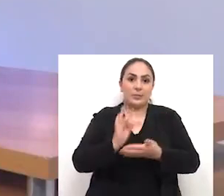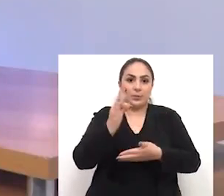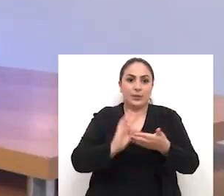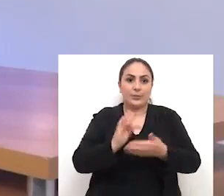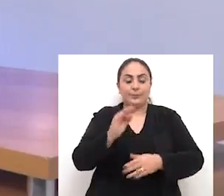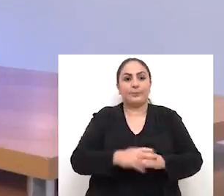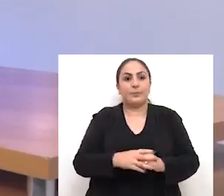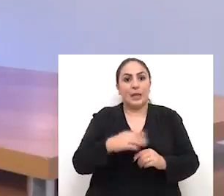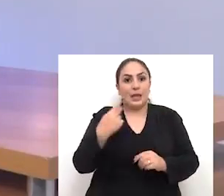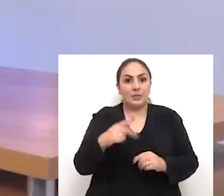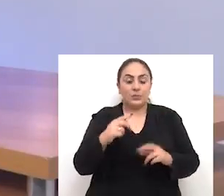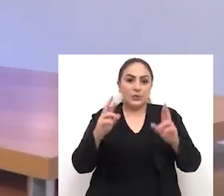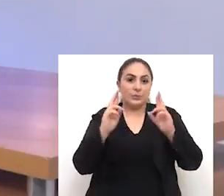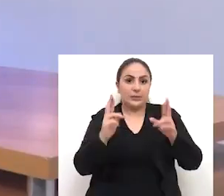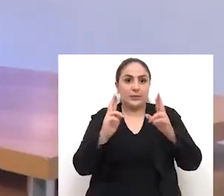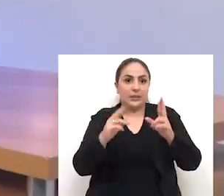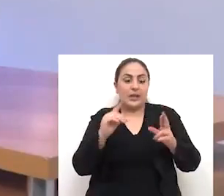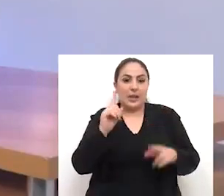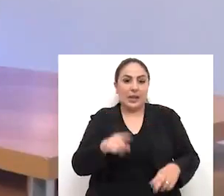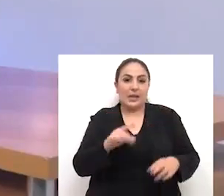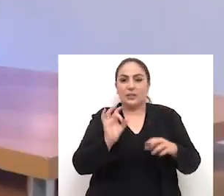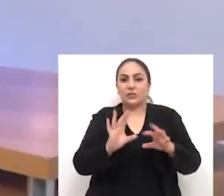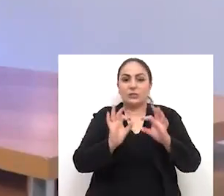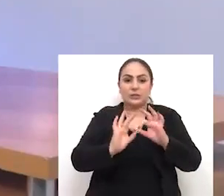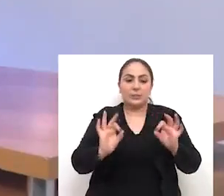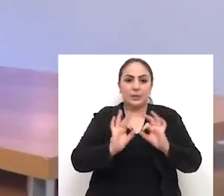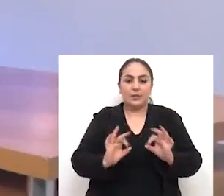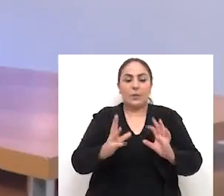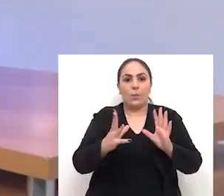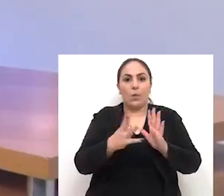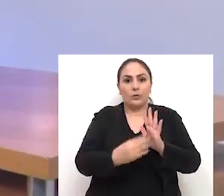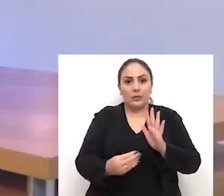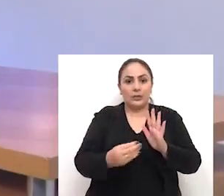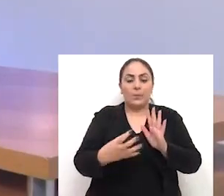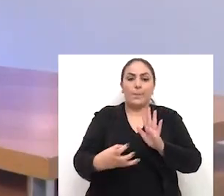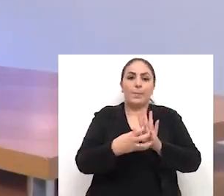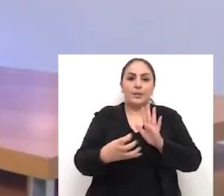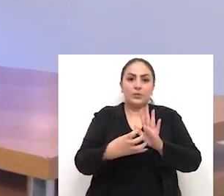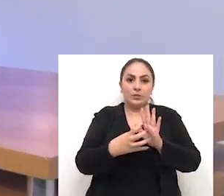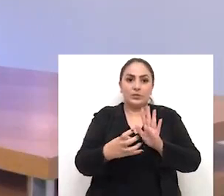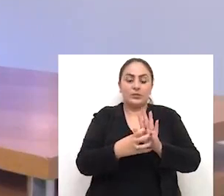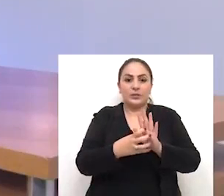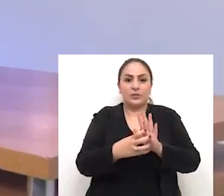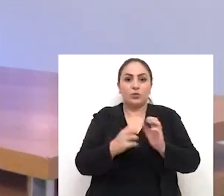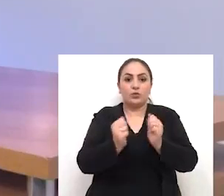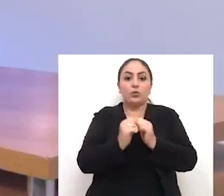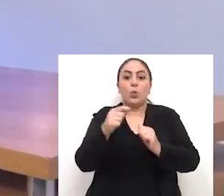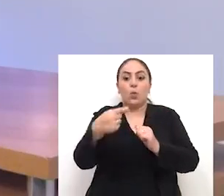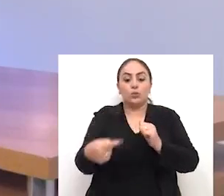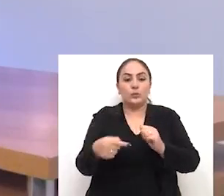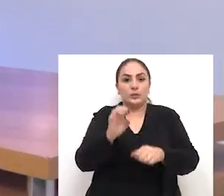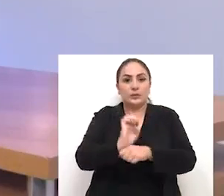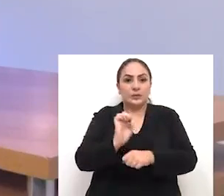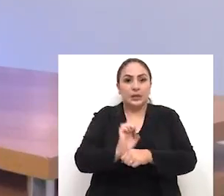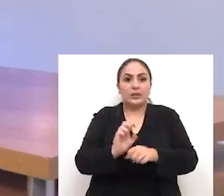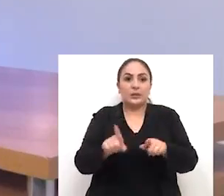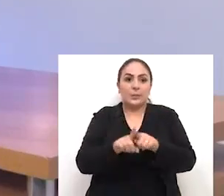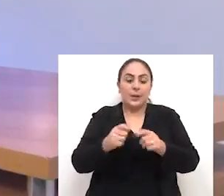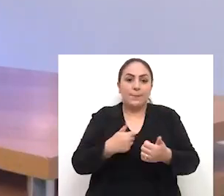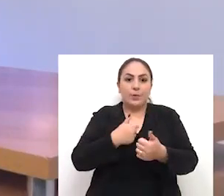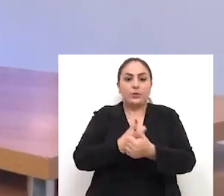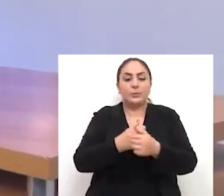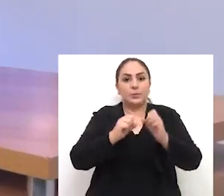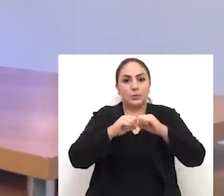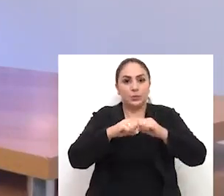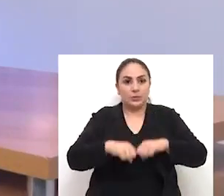tributária. A sua expectativa é simplificar o modelo, padronizar com os de outros estados e se